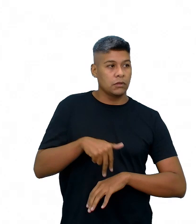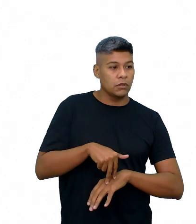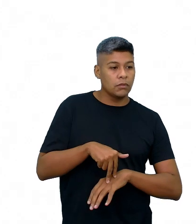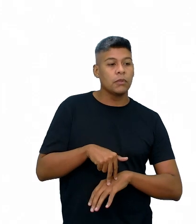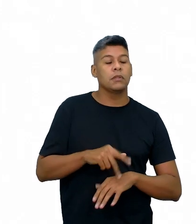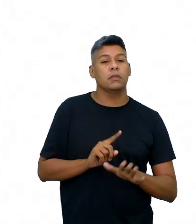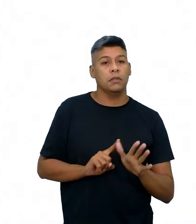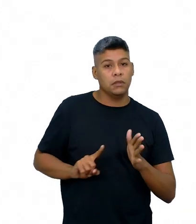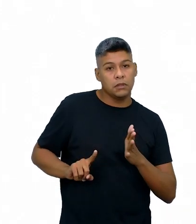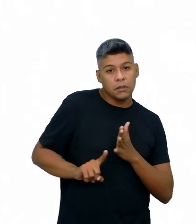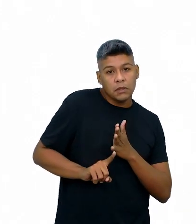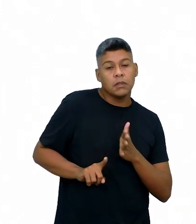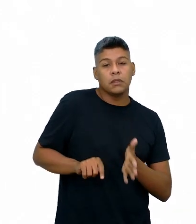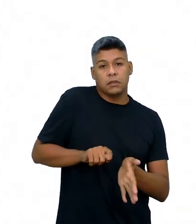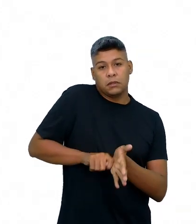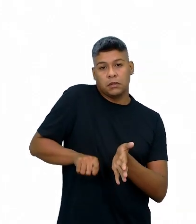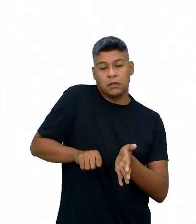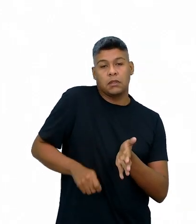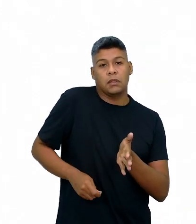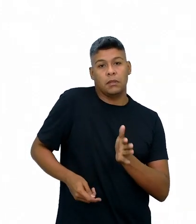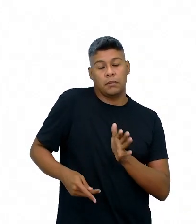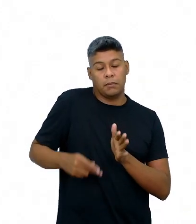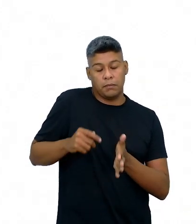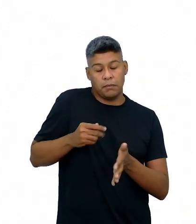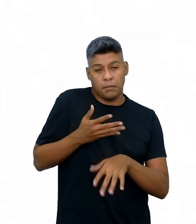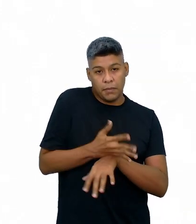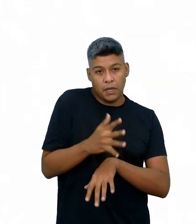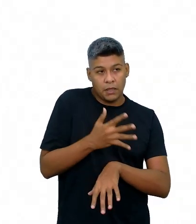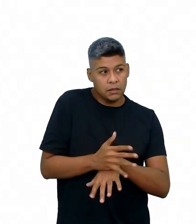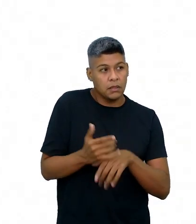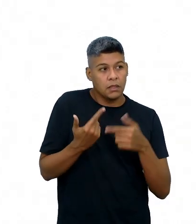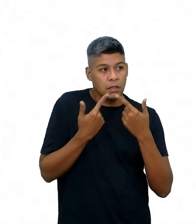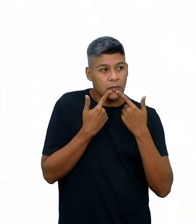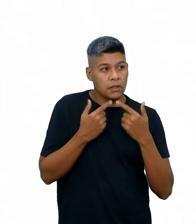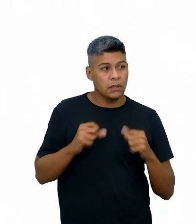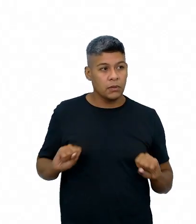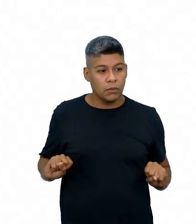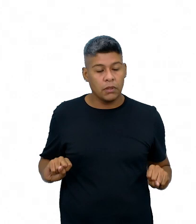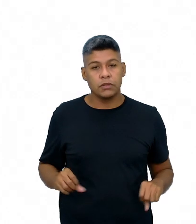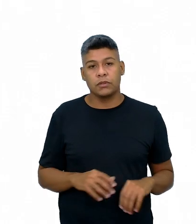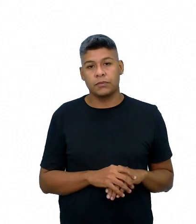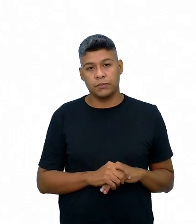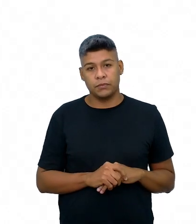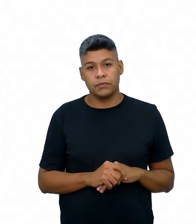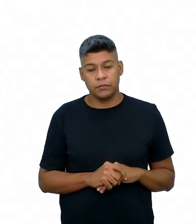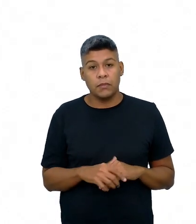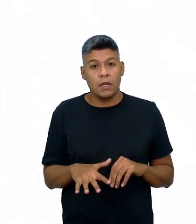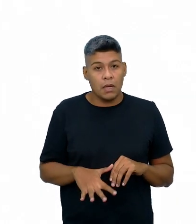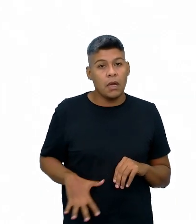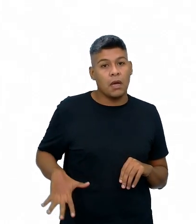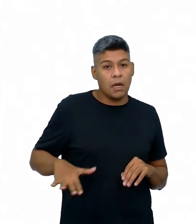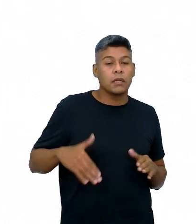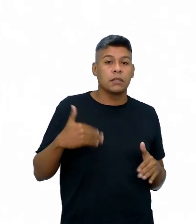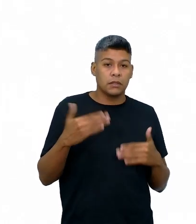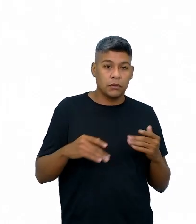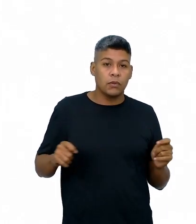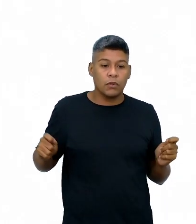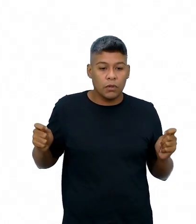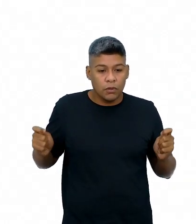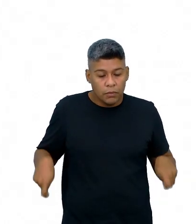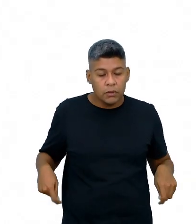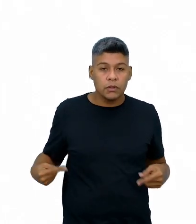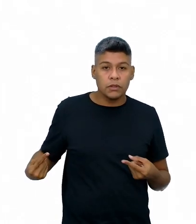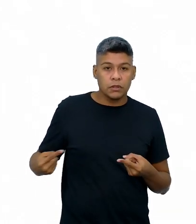protagonismo e a autoria nas práticas de diferentes linguagens. Que essa área desenvolva capacidade